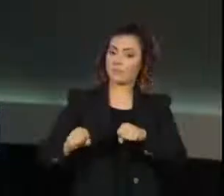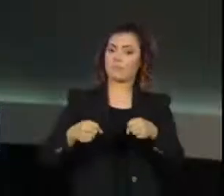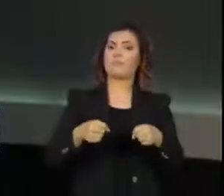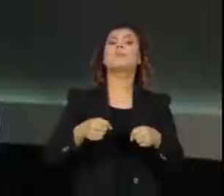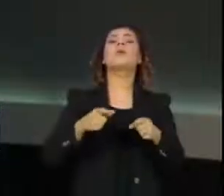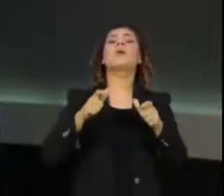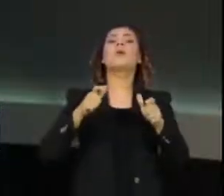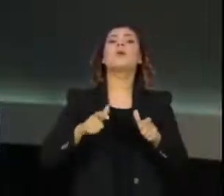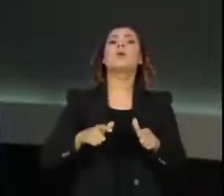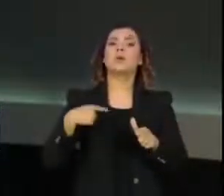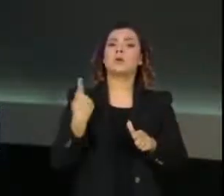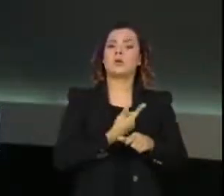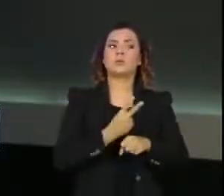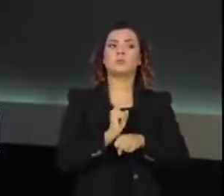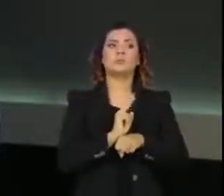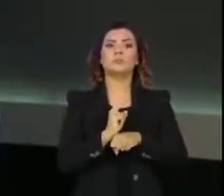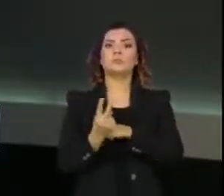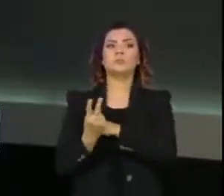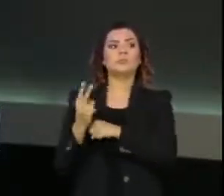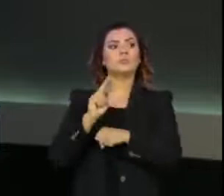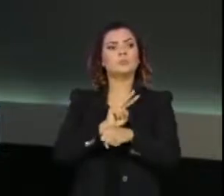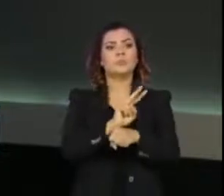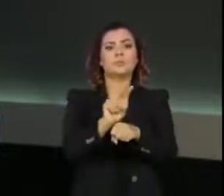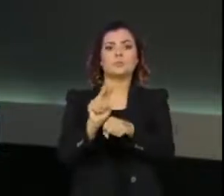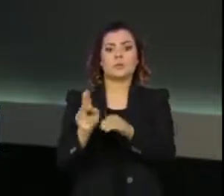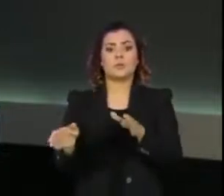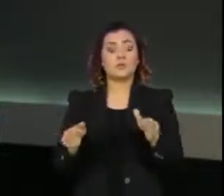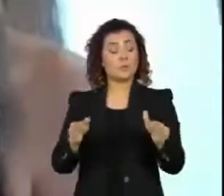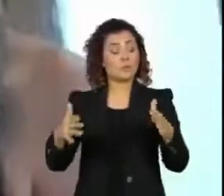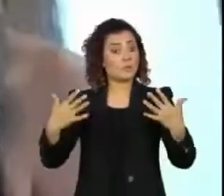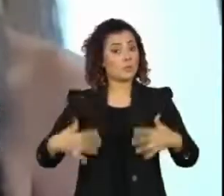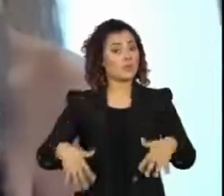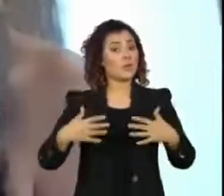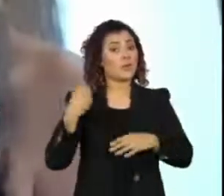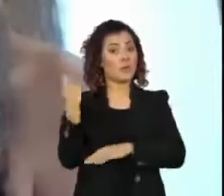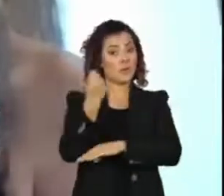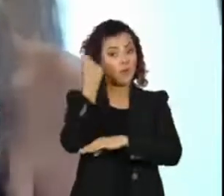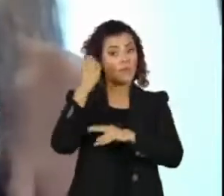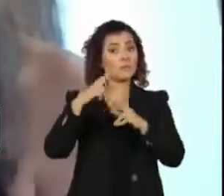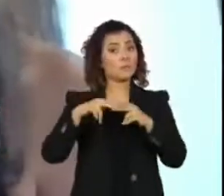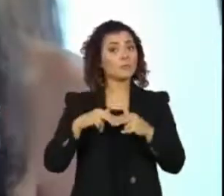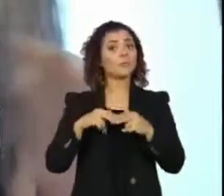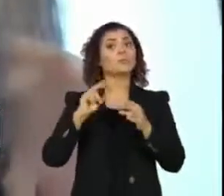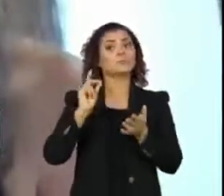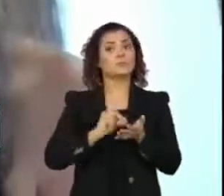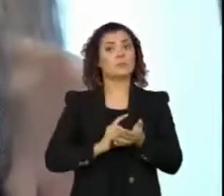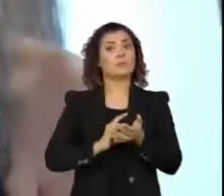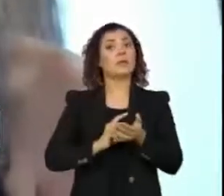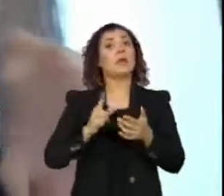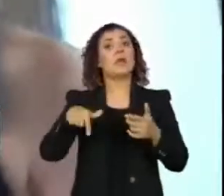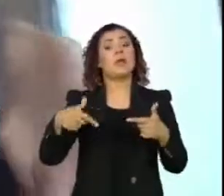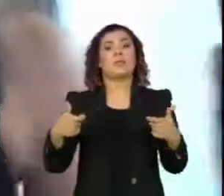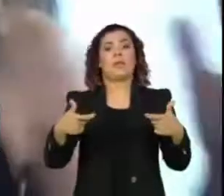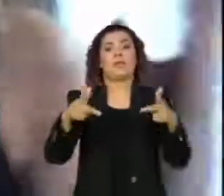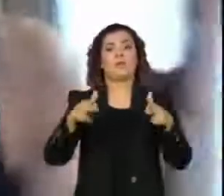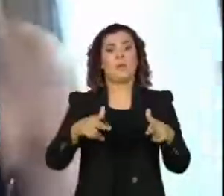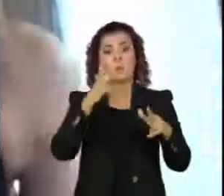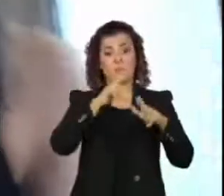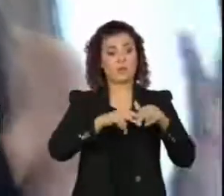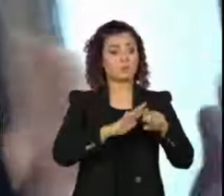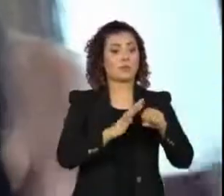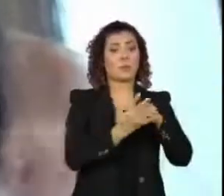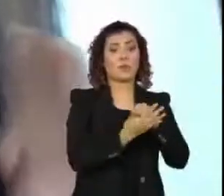mora a nossa vigilância cidadã. Em tempos de crise, a história vira uma narrativa de batalha. Então,